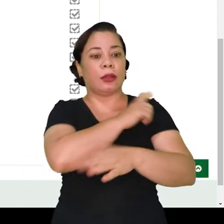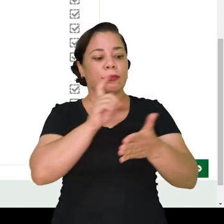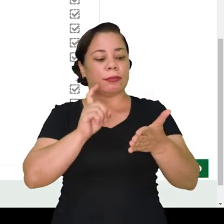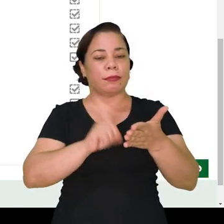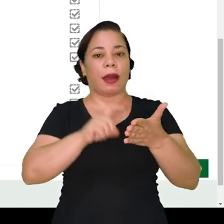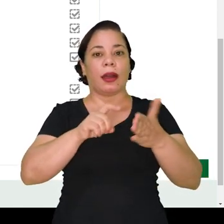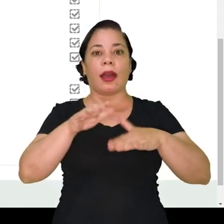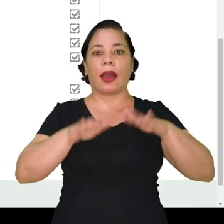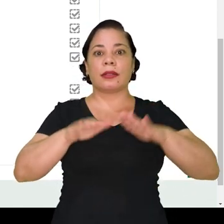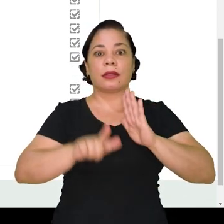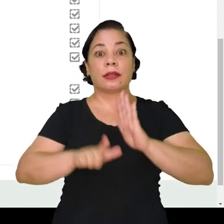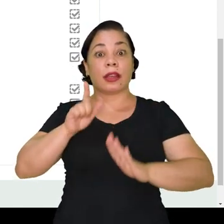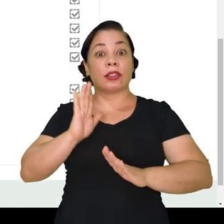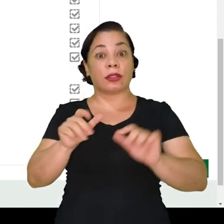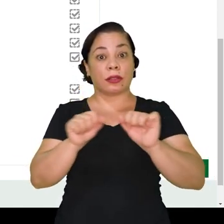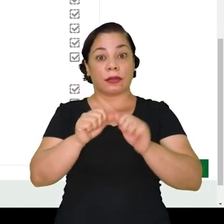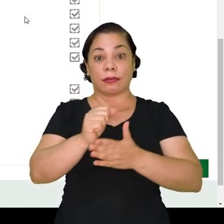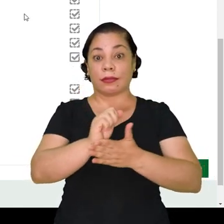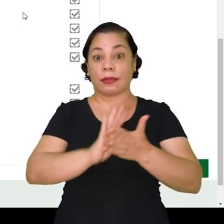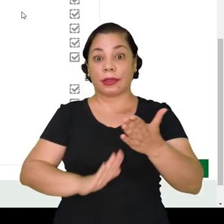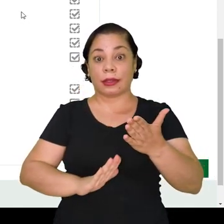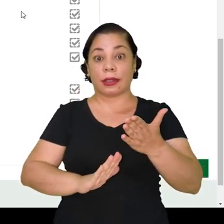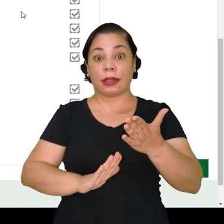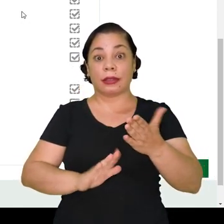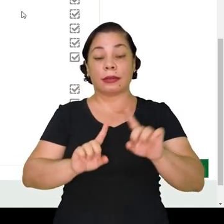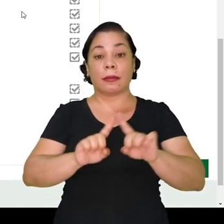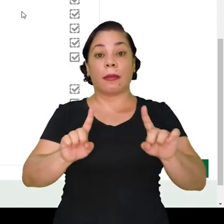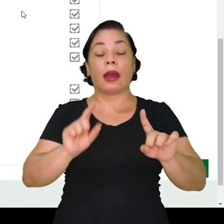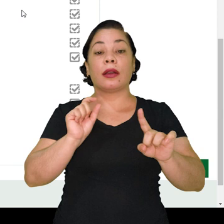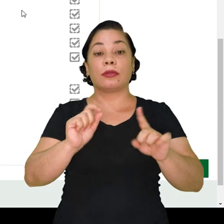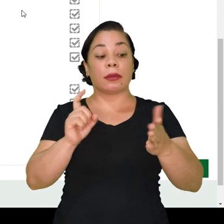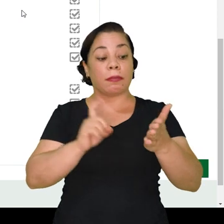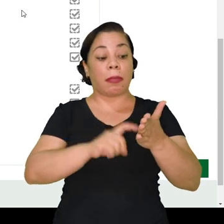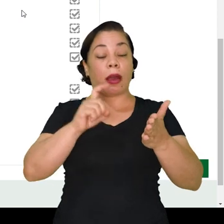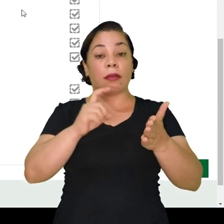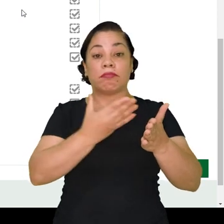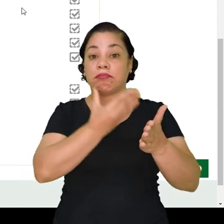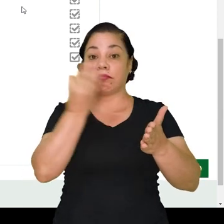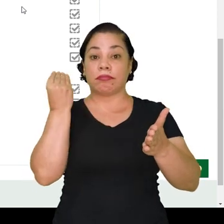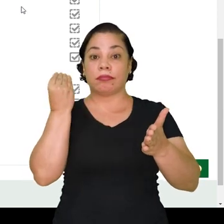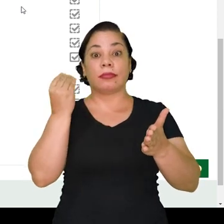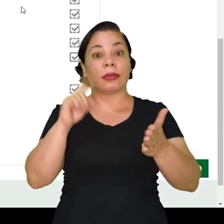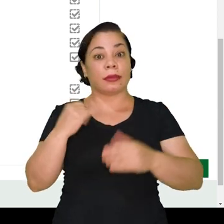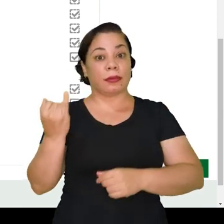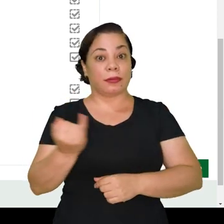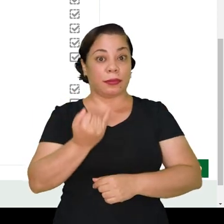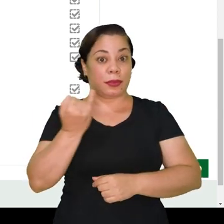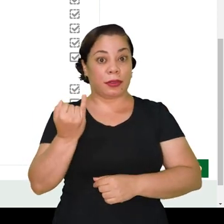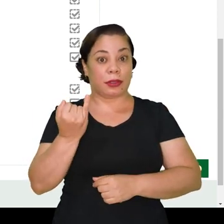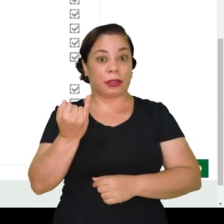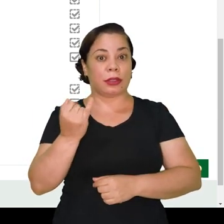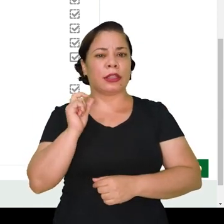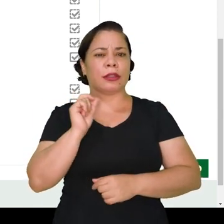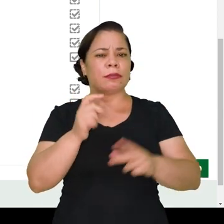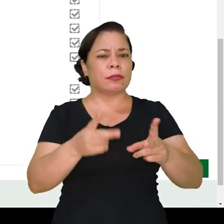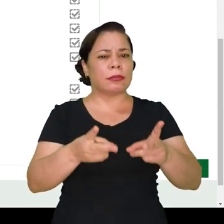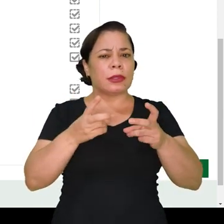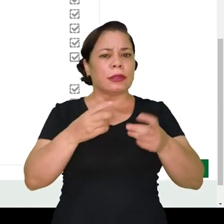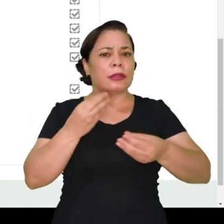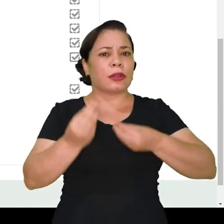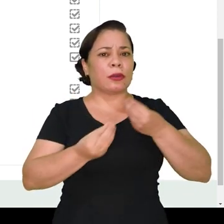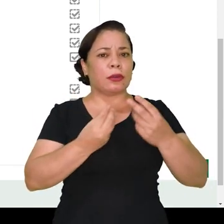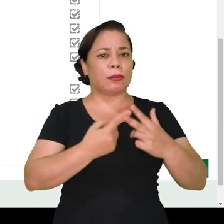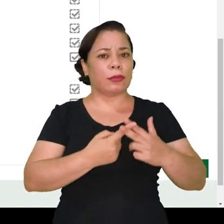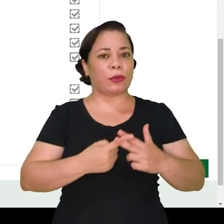aluno marcar, pode ser que ele já tenha feito alguma atividade e simplesmente não tenha marcado. Então, é importante que você